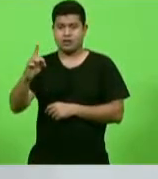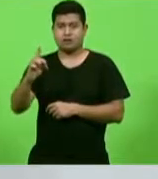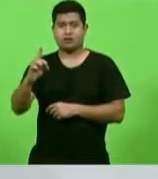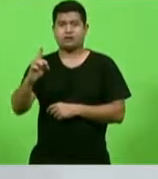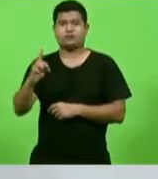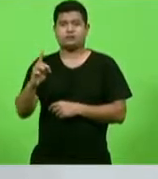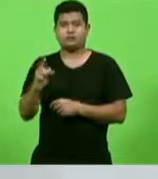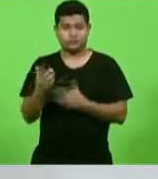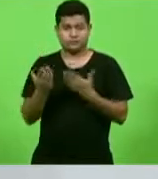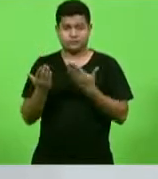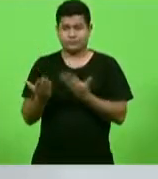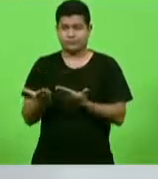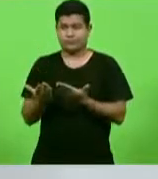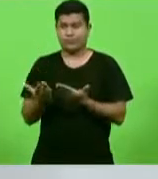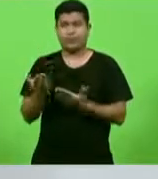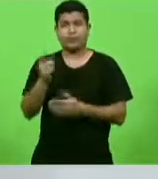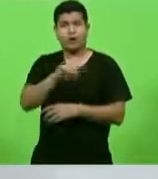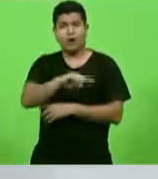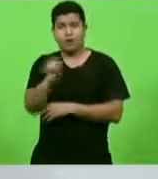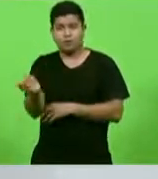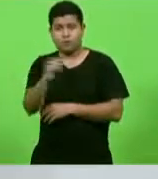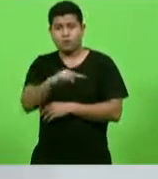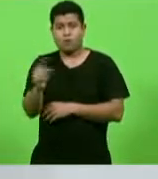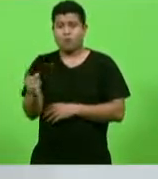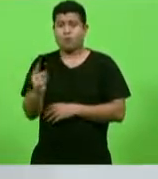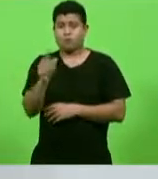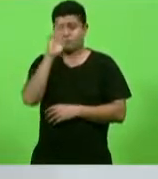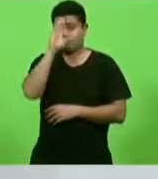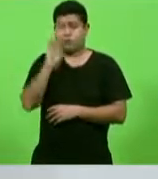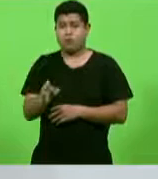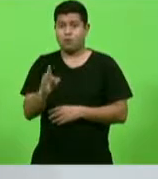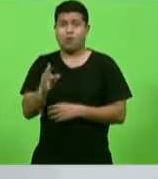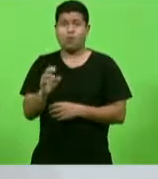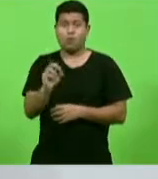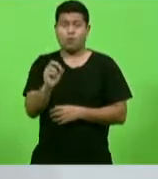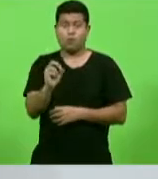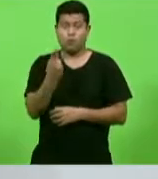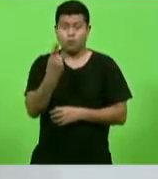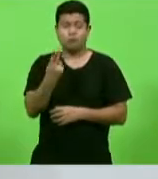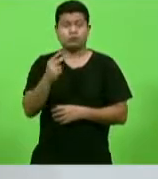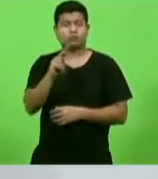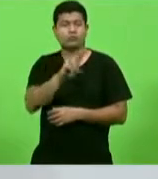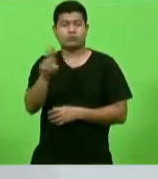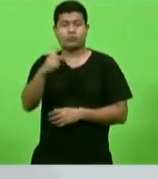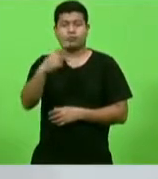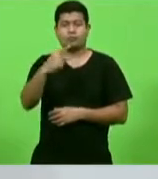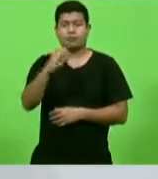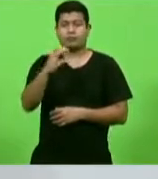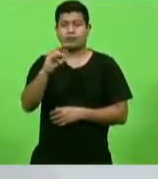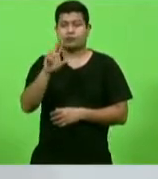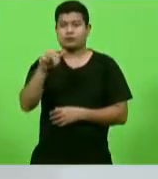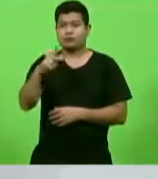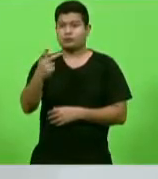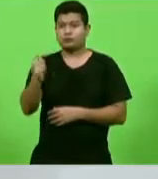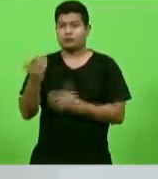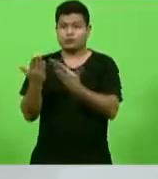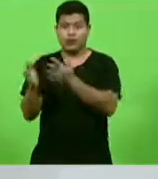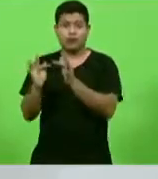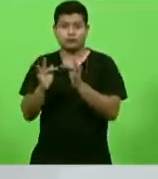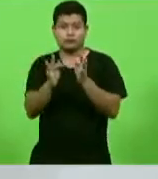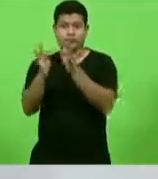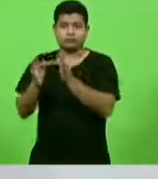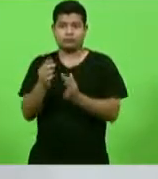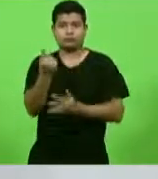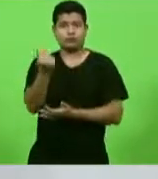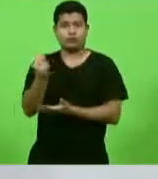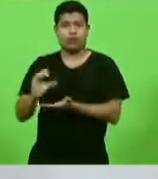direto, ou também denominado pecúnia, onde a fundação repassa valores financeiros para